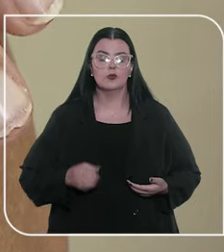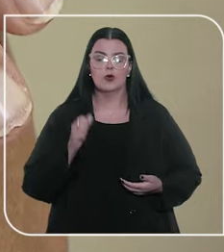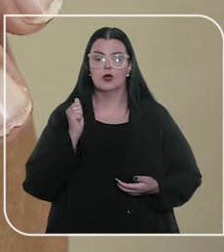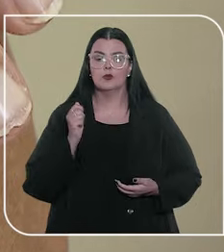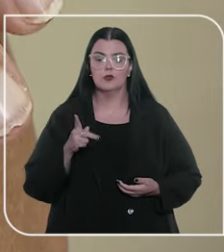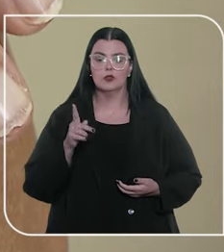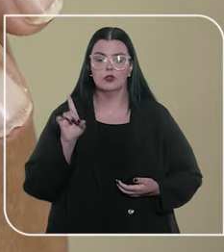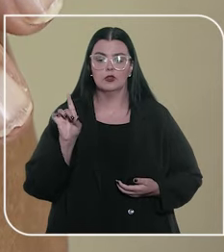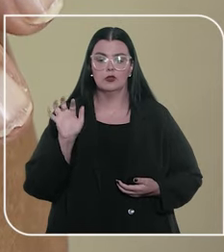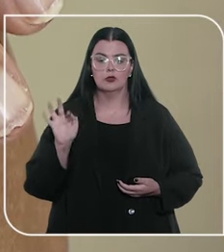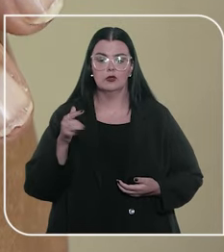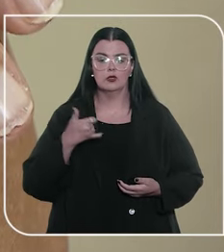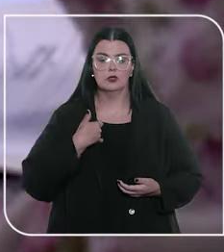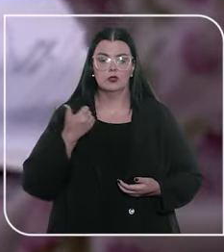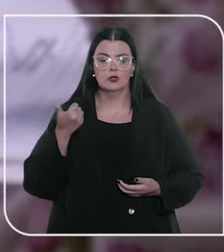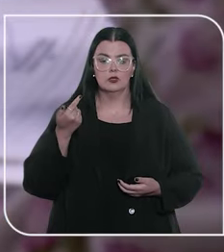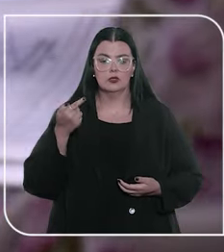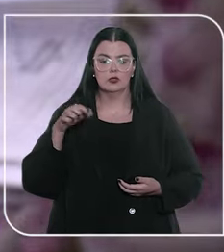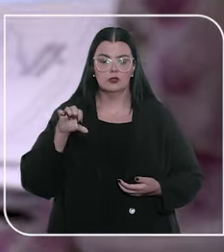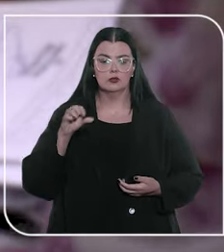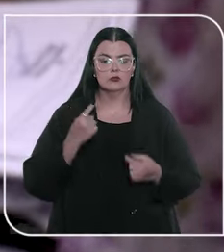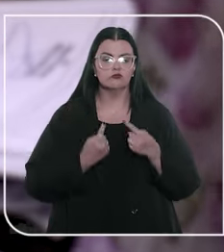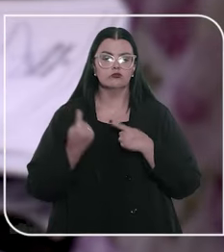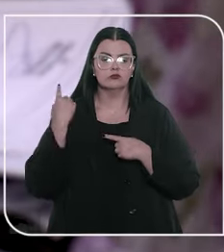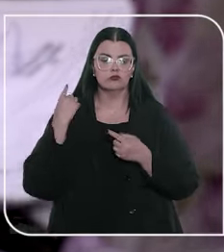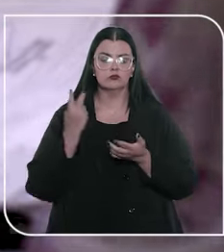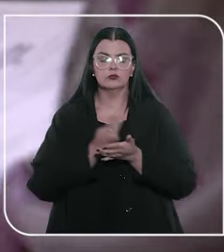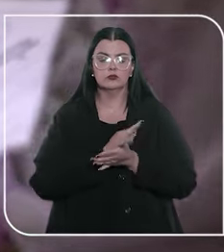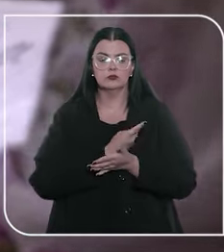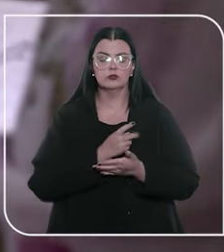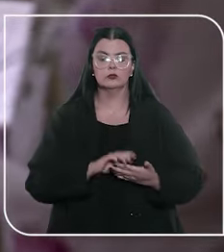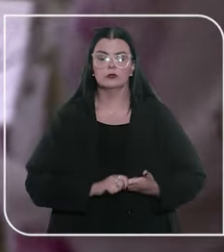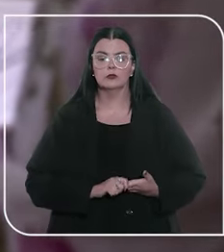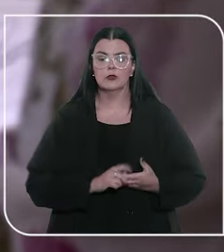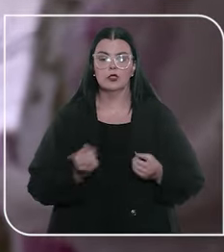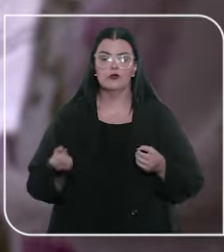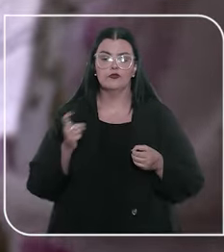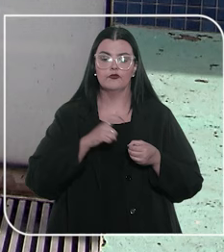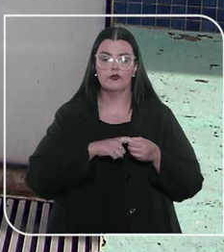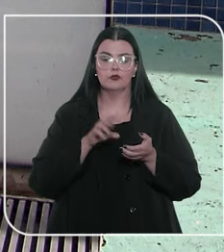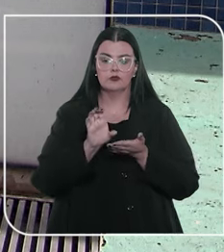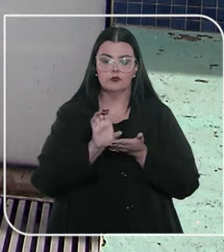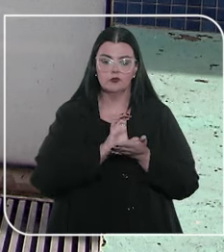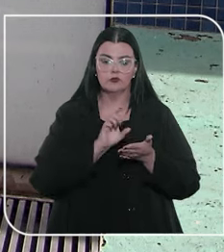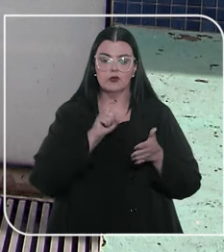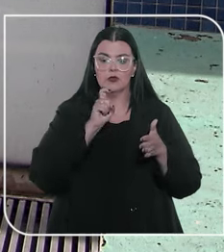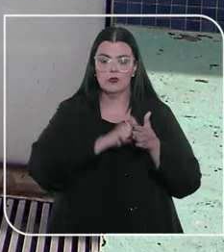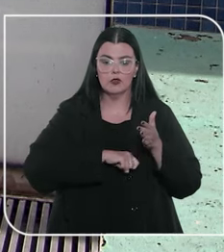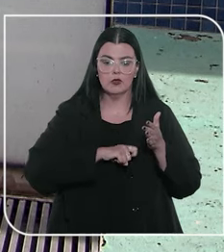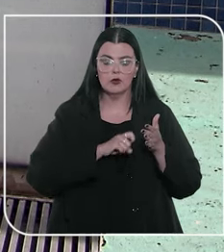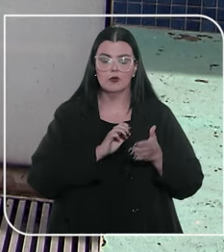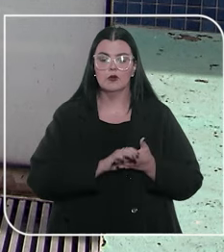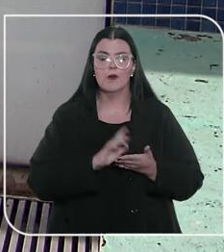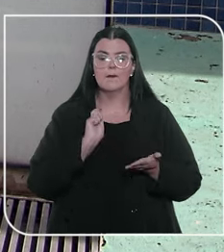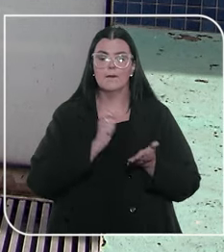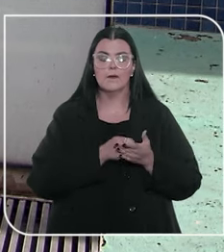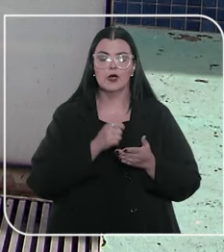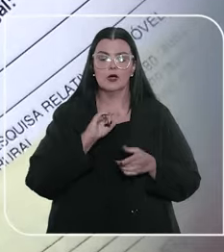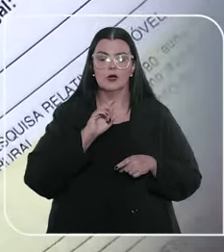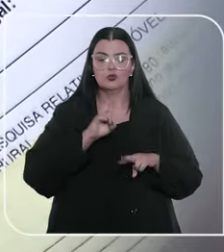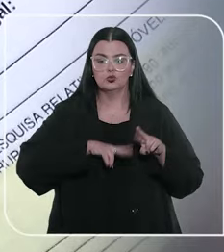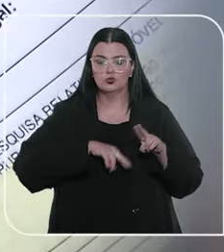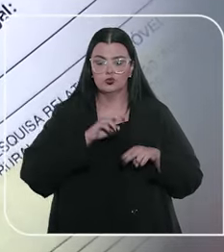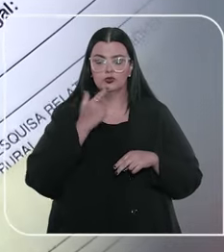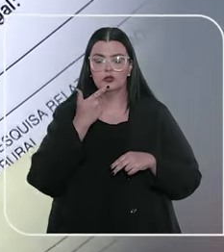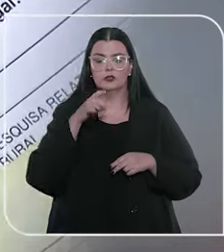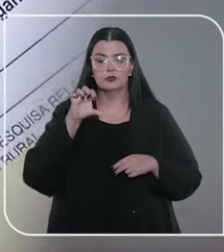do Distrito Federal que tinha 79 anos de idade na época dos fatos para a devolução do imposto de renda, pago desde julho